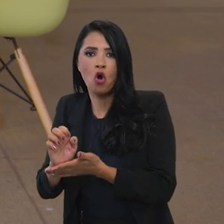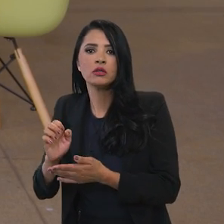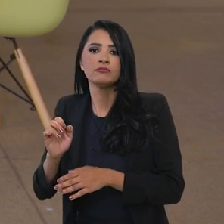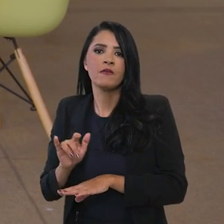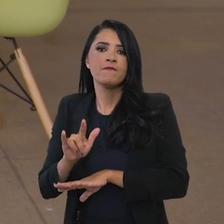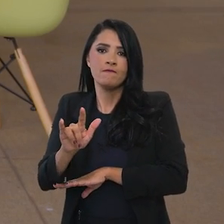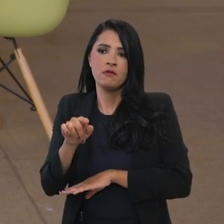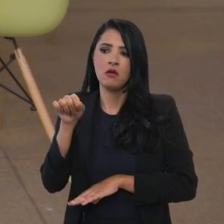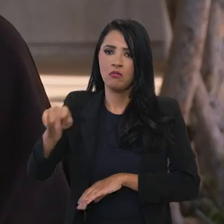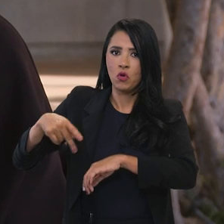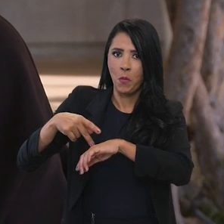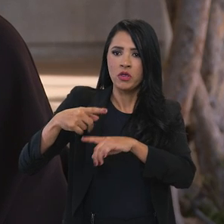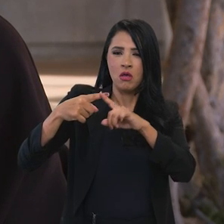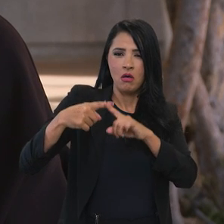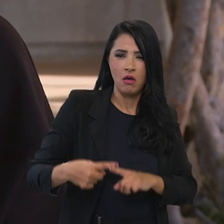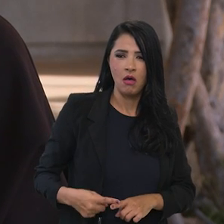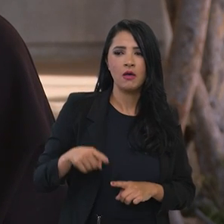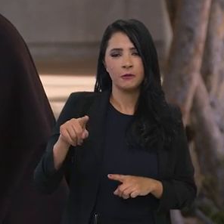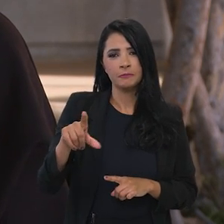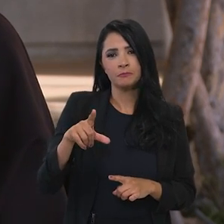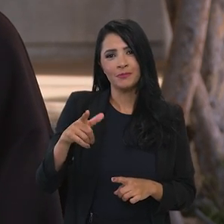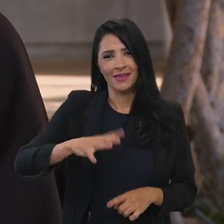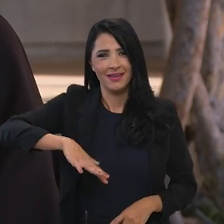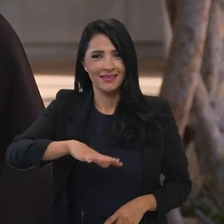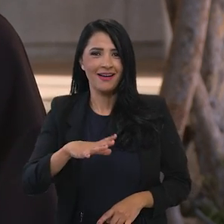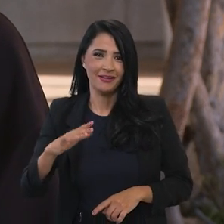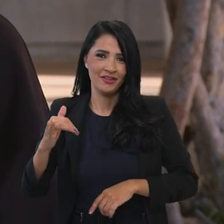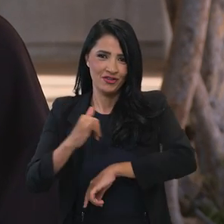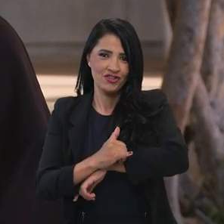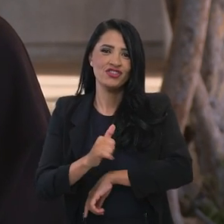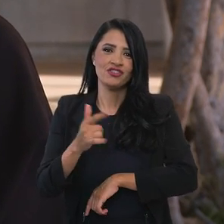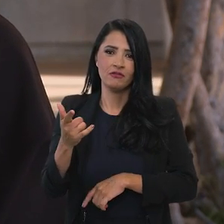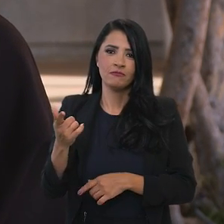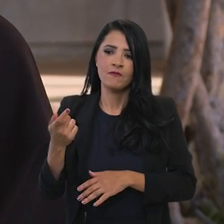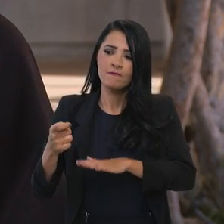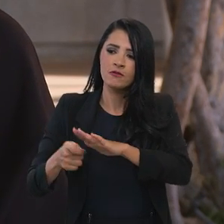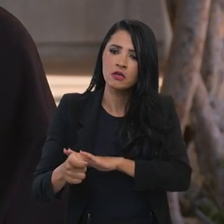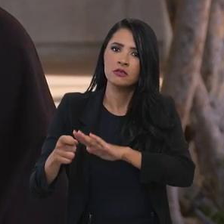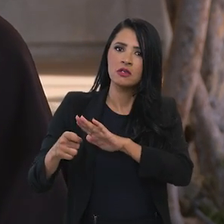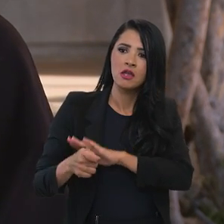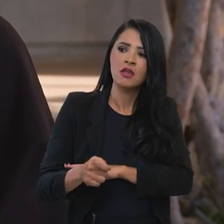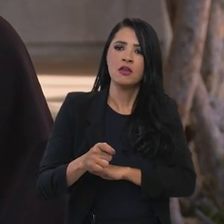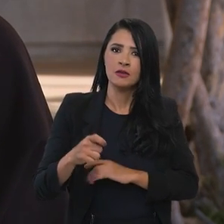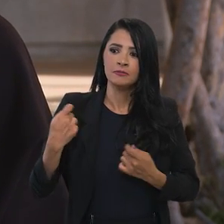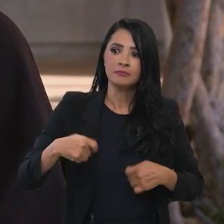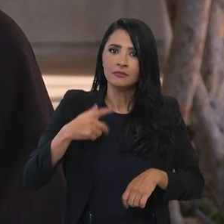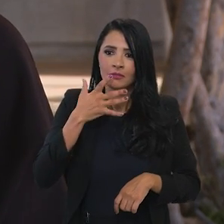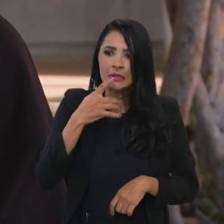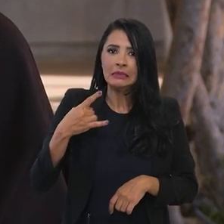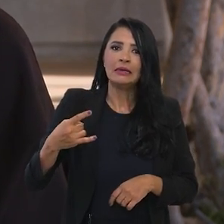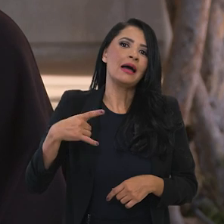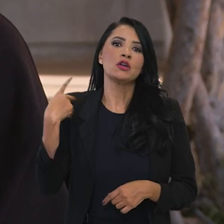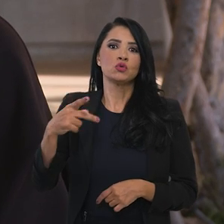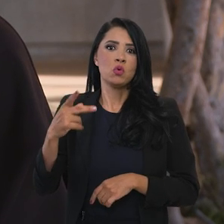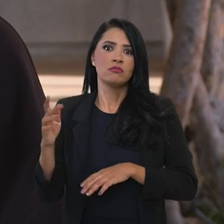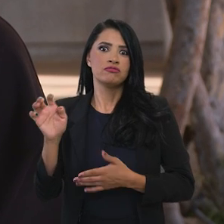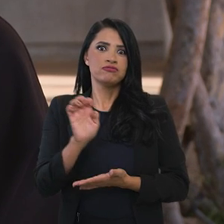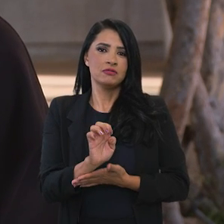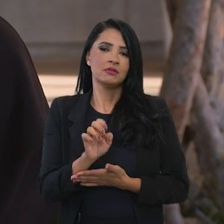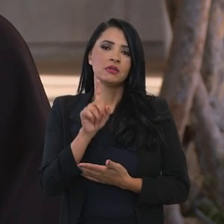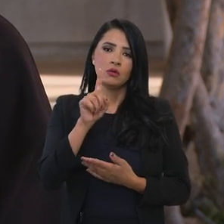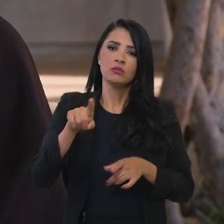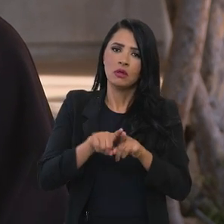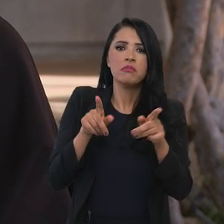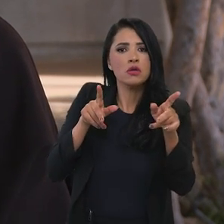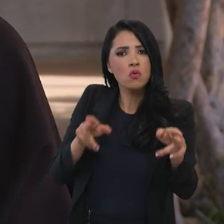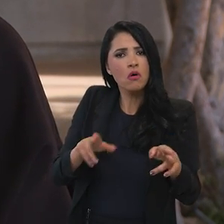competitivos nessa área financiam com gosto as suas exportações. Então é fundamental que o